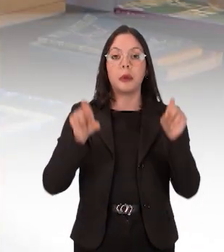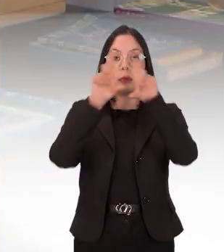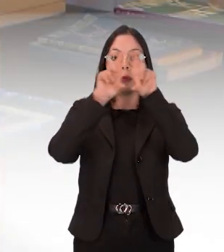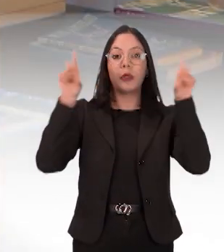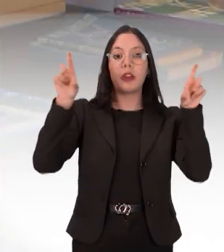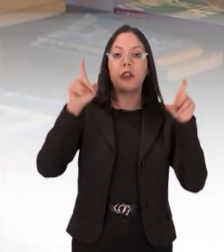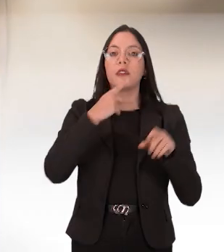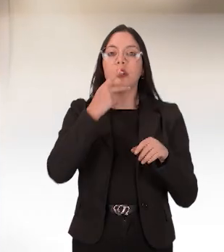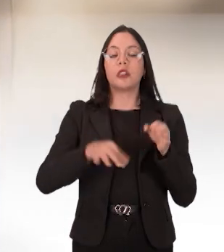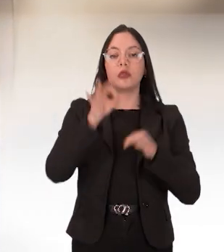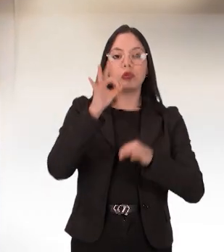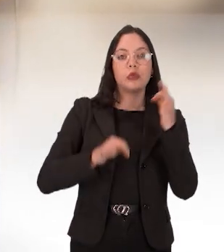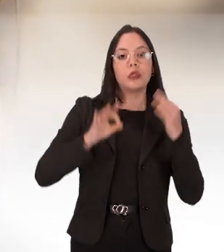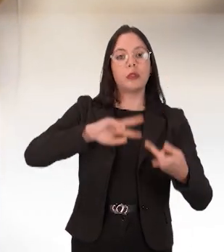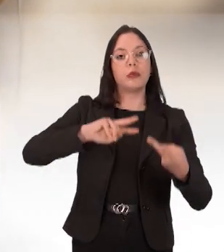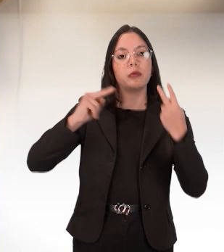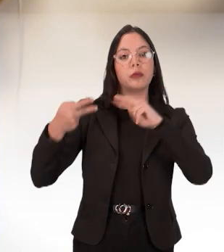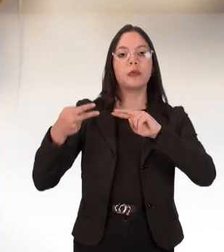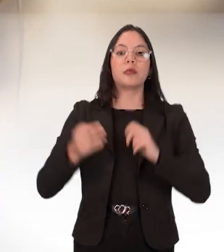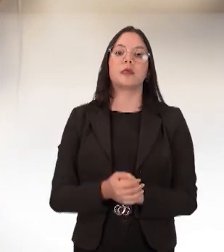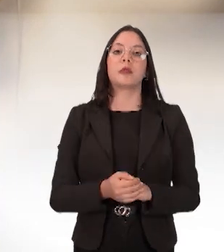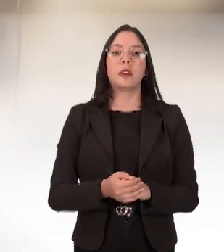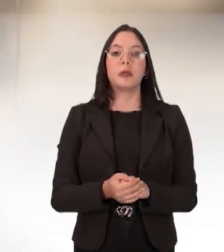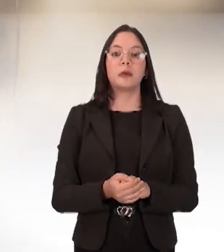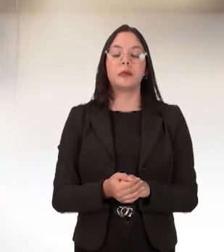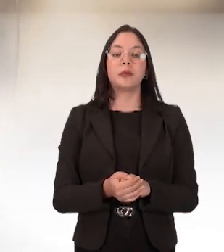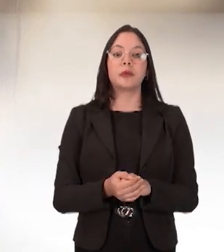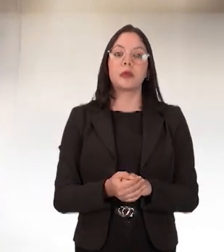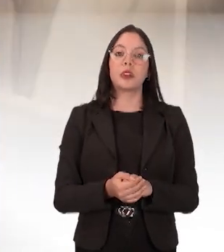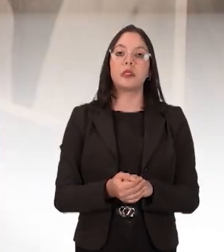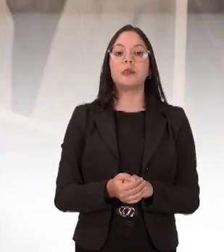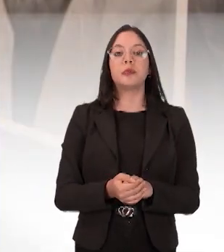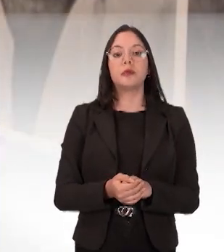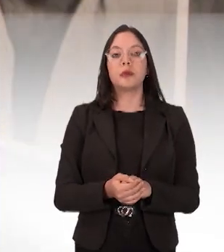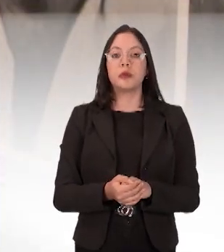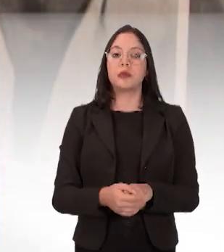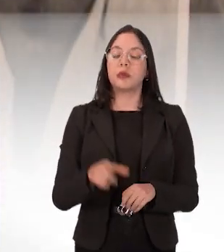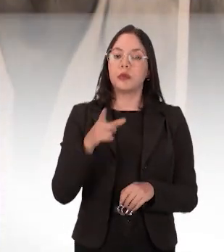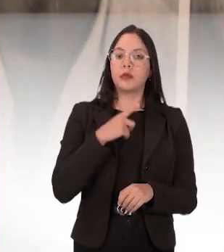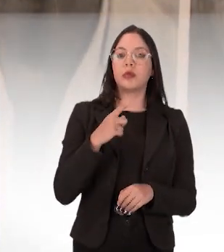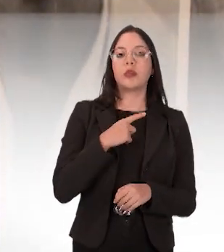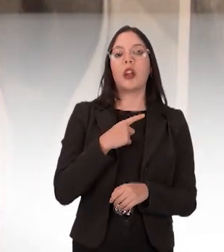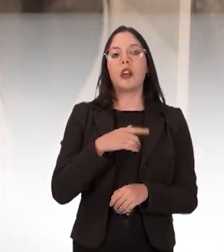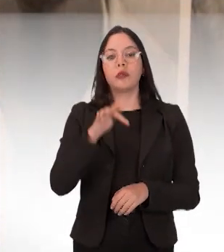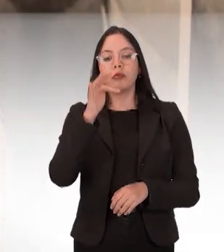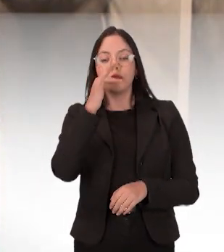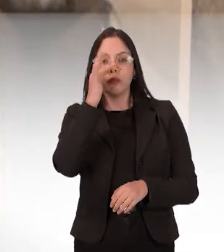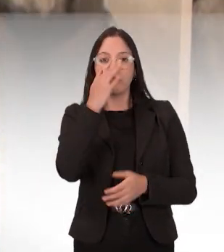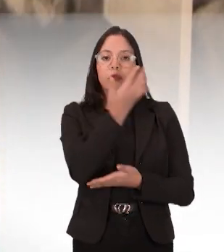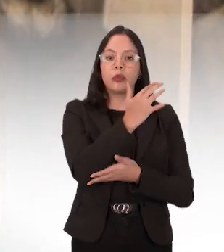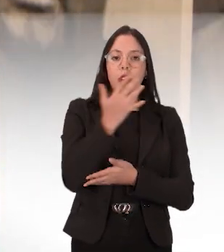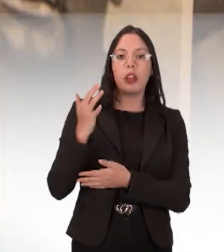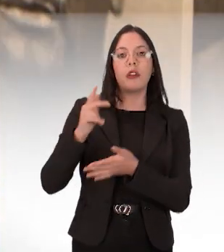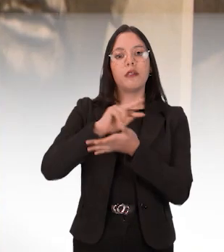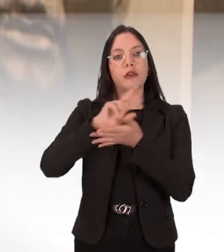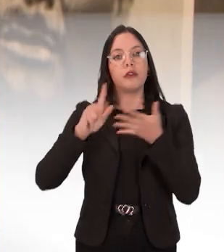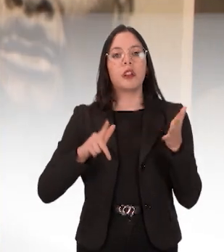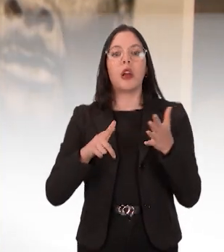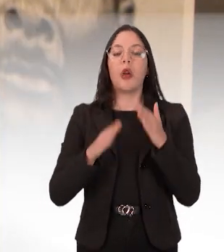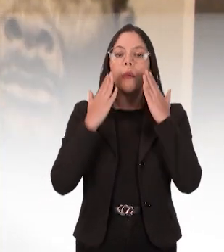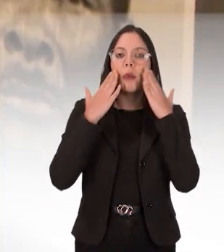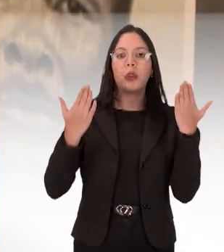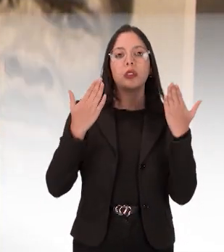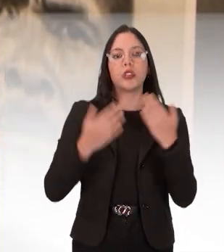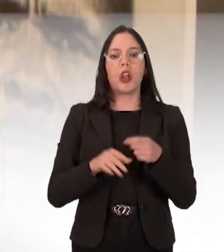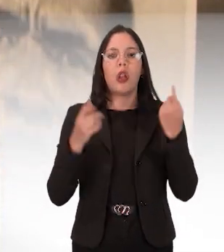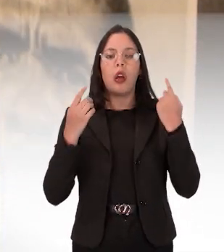exposição Justiça de Transição não é transação. A Brutalidade e o Jardim mostra a atuação do órgão contra as violações de